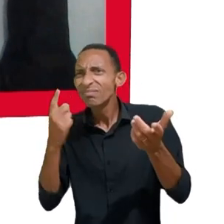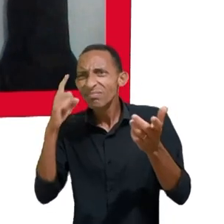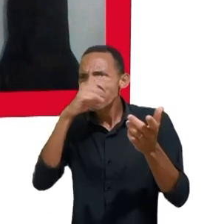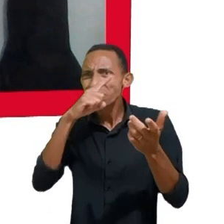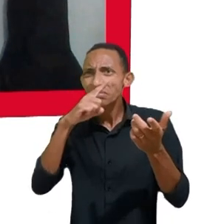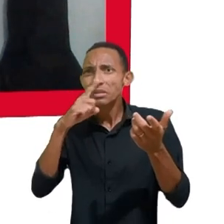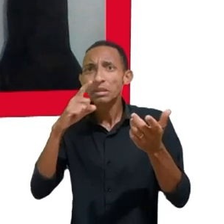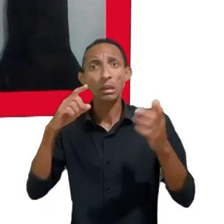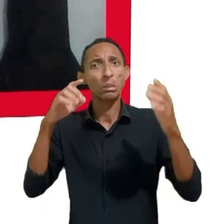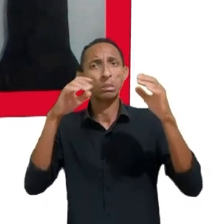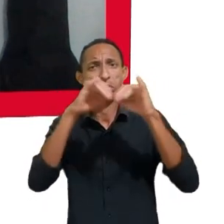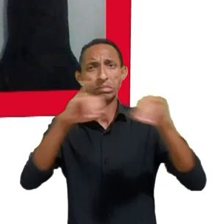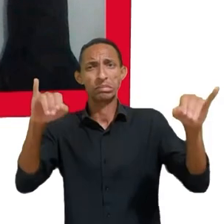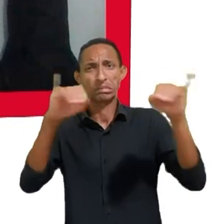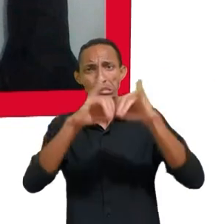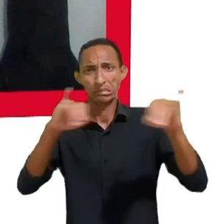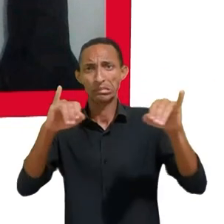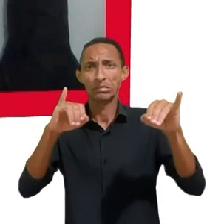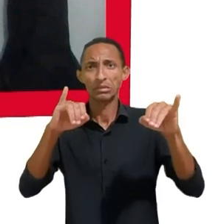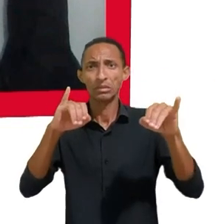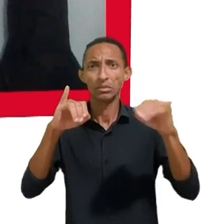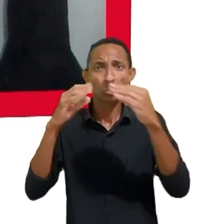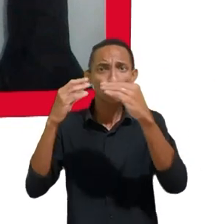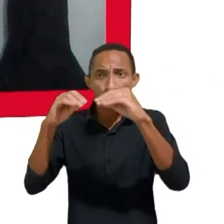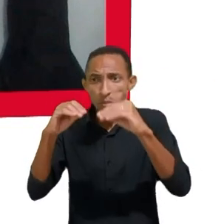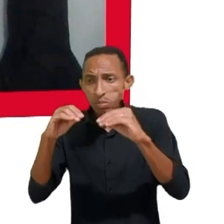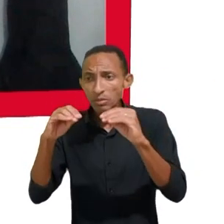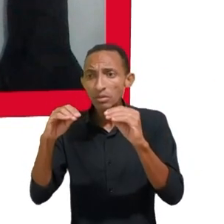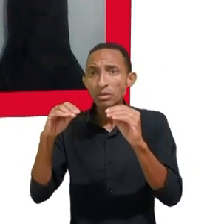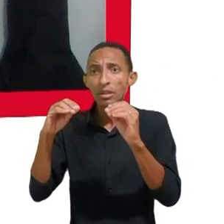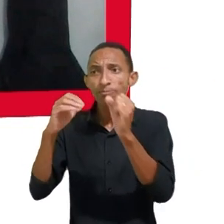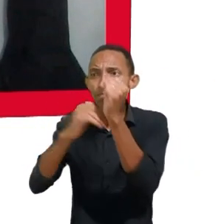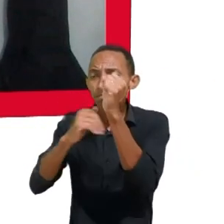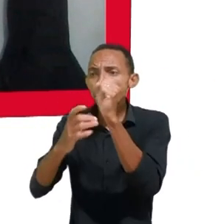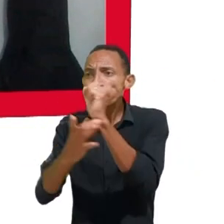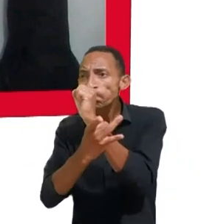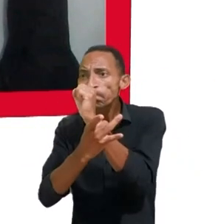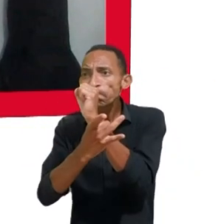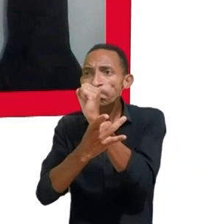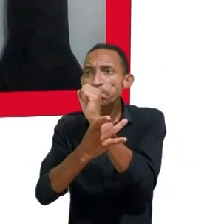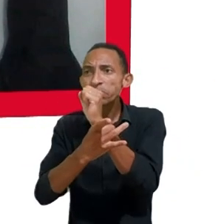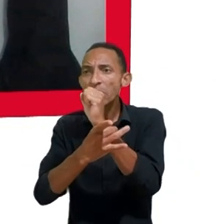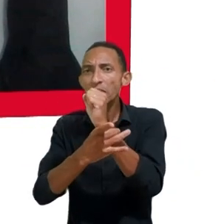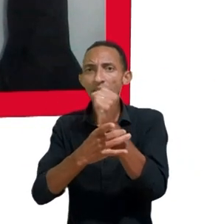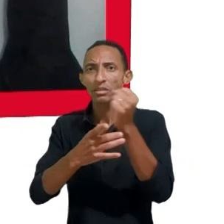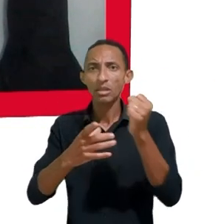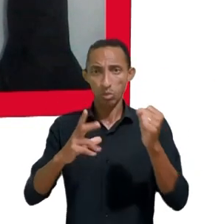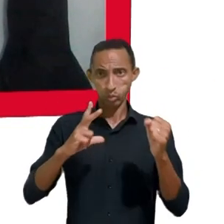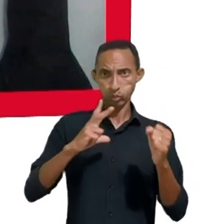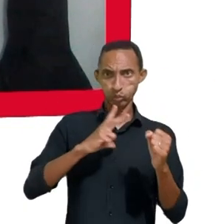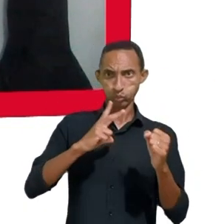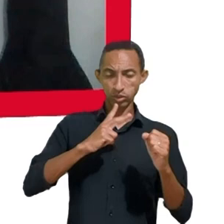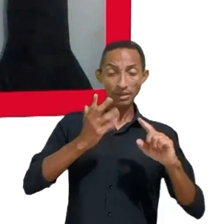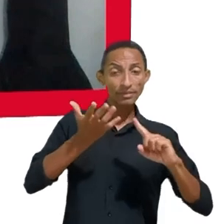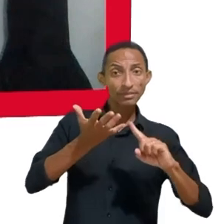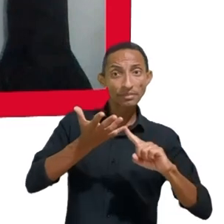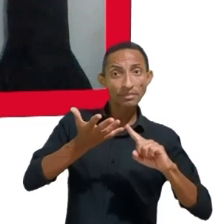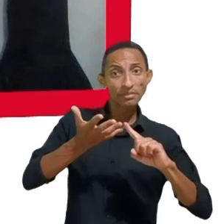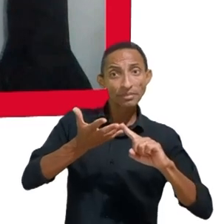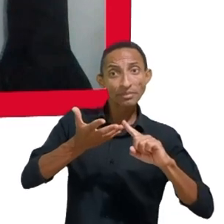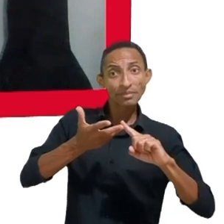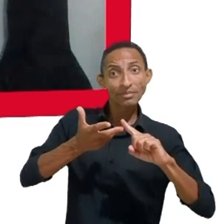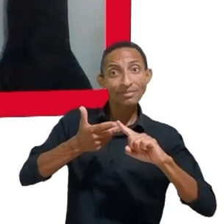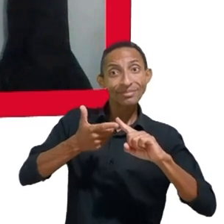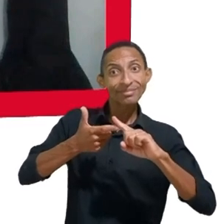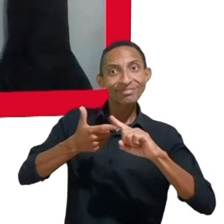gente precisa trabalhar com uma lógica de rotulagem de dados pessoais, de um processo interativo, e é iterativo,